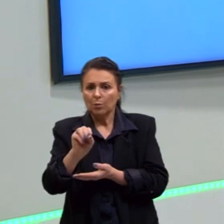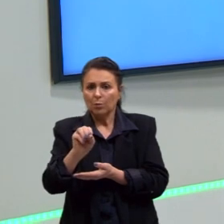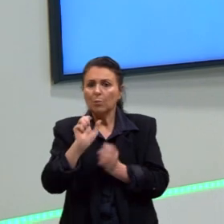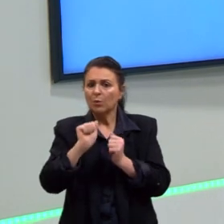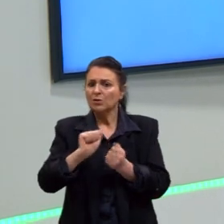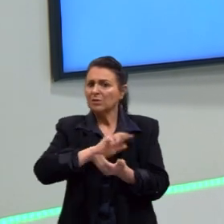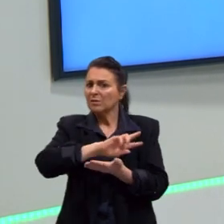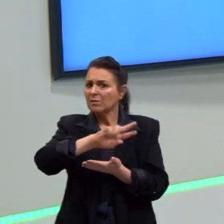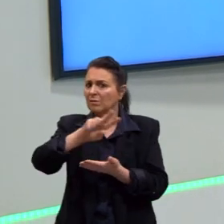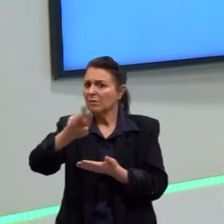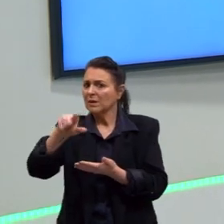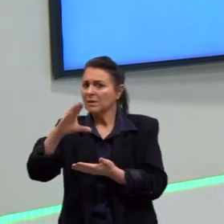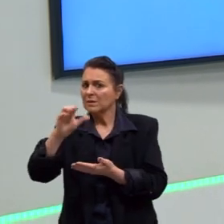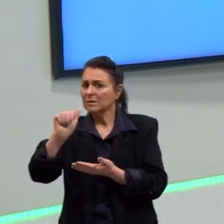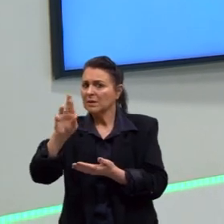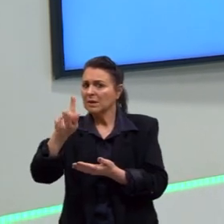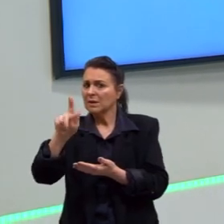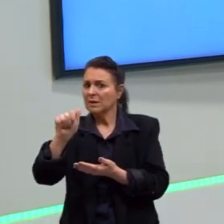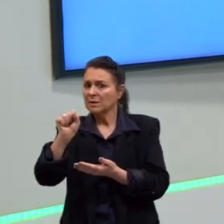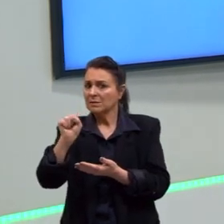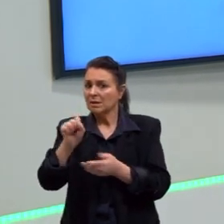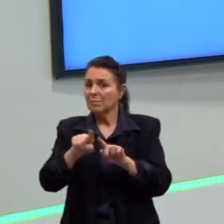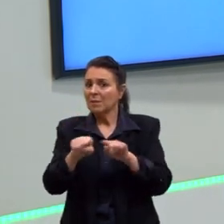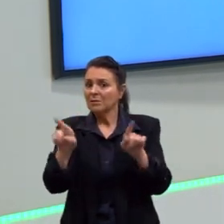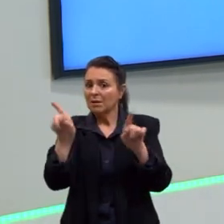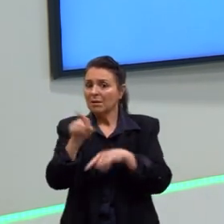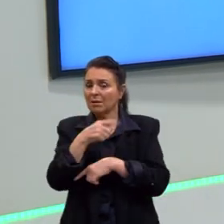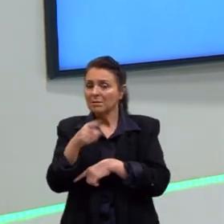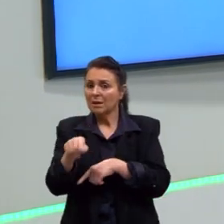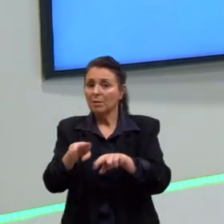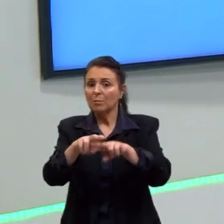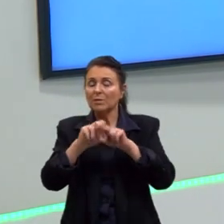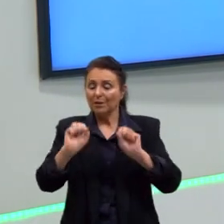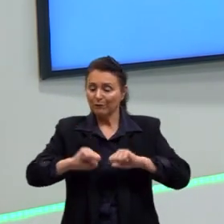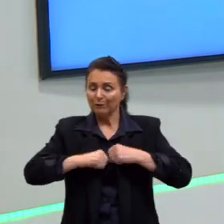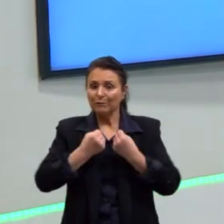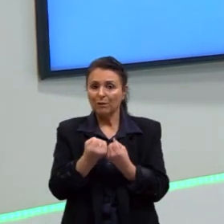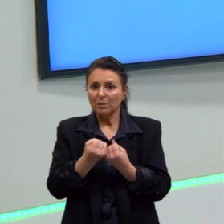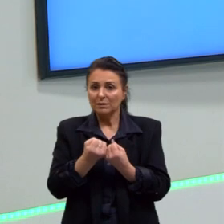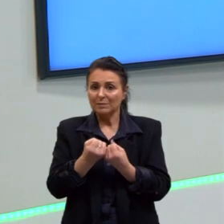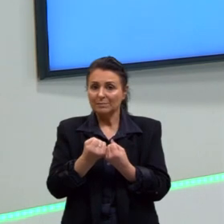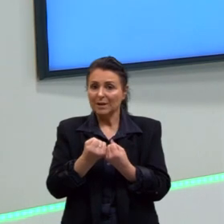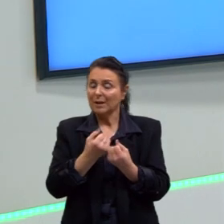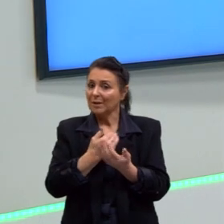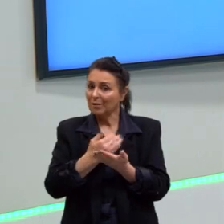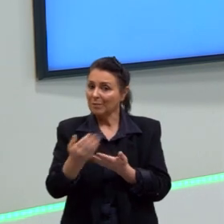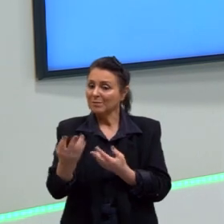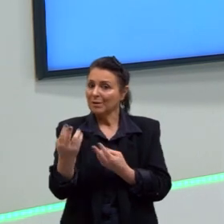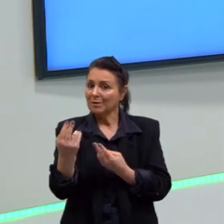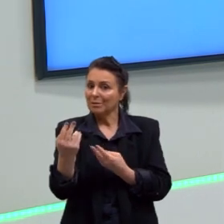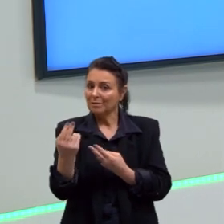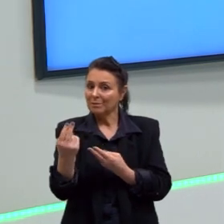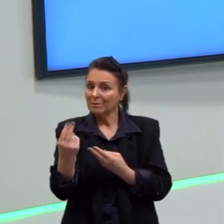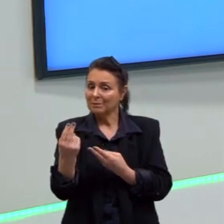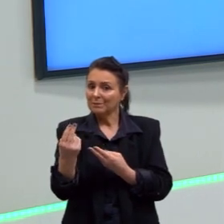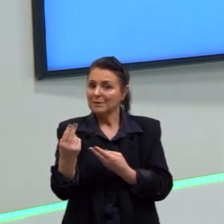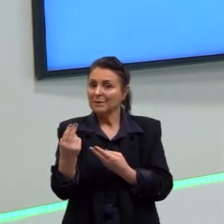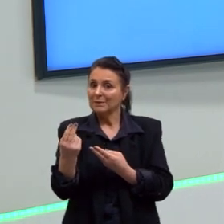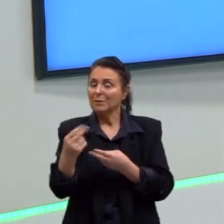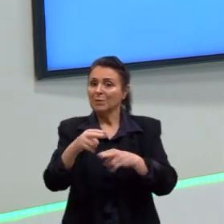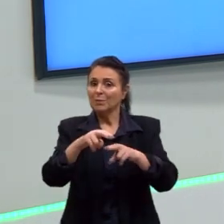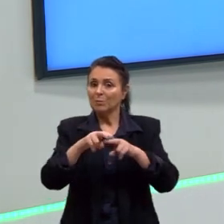cargas aqui, mas ela vai se cancelar por causa da força, porque ela acaba sendo igual. Então, gera